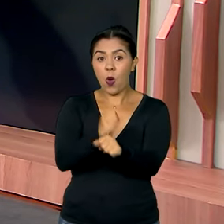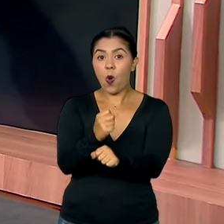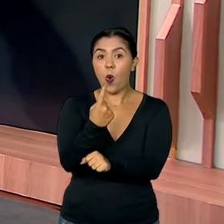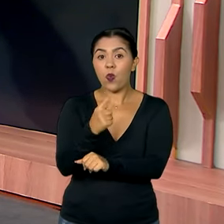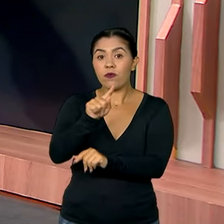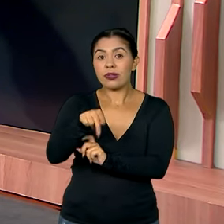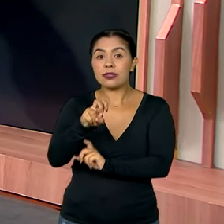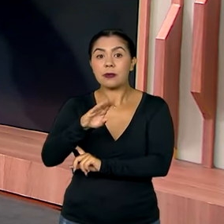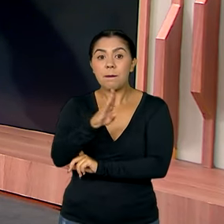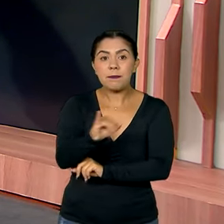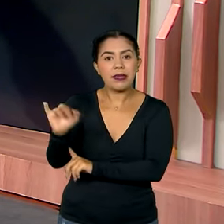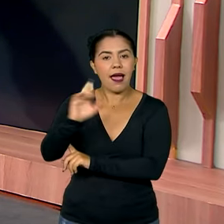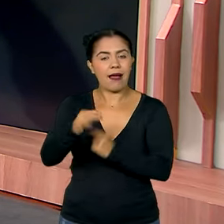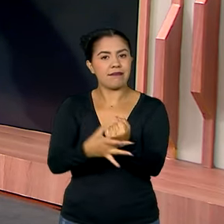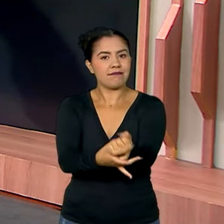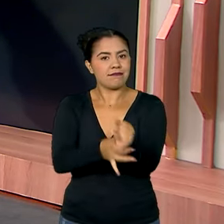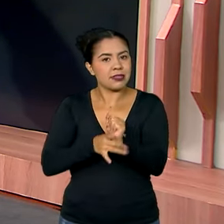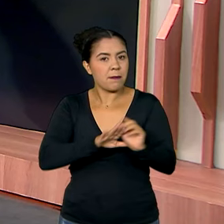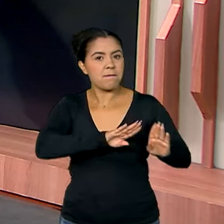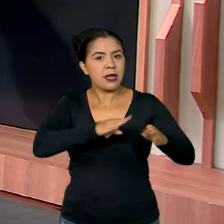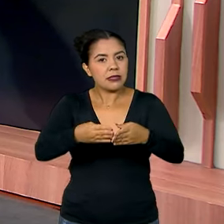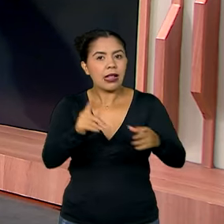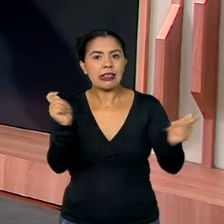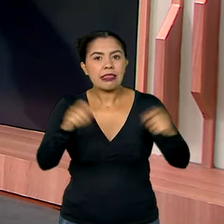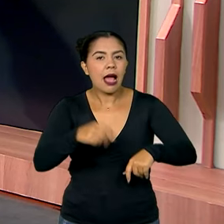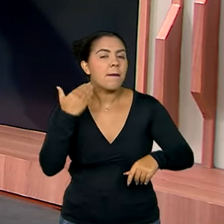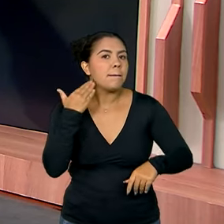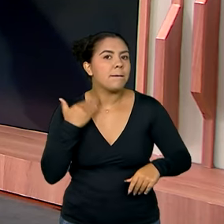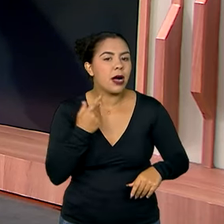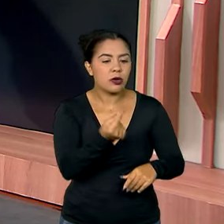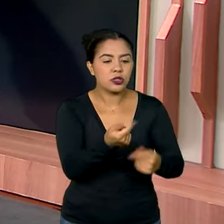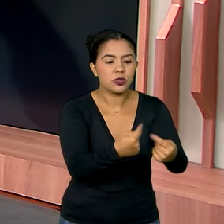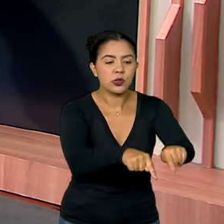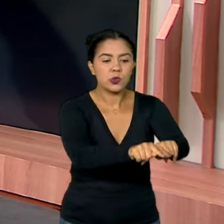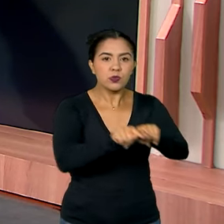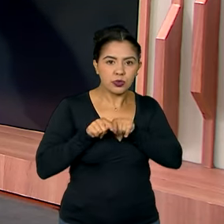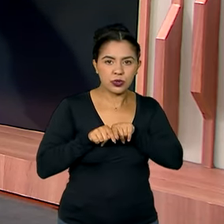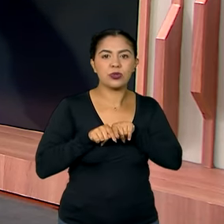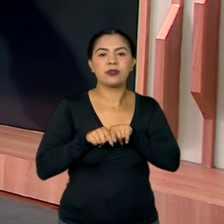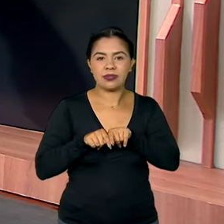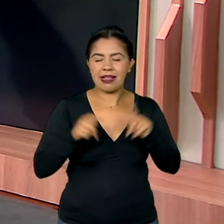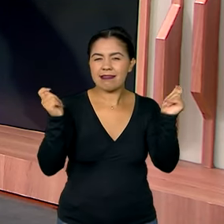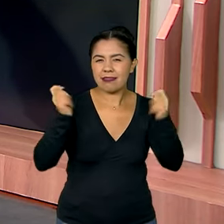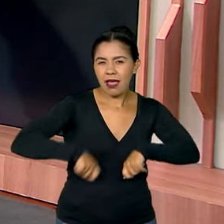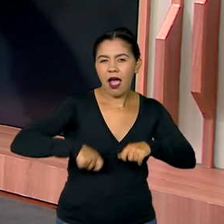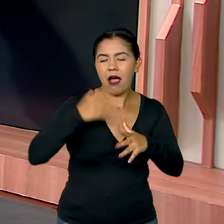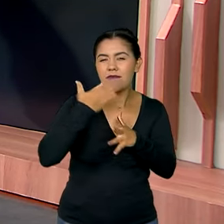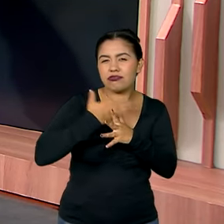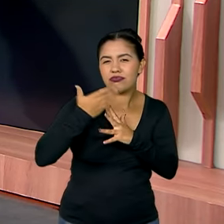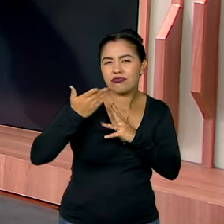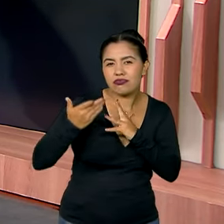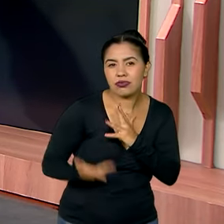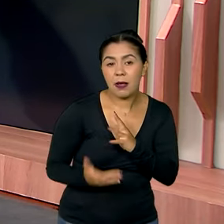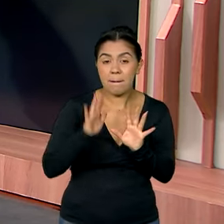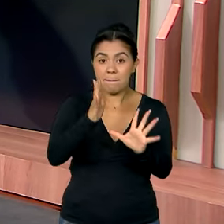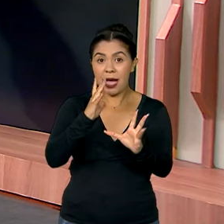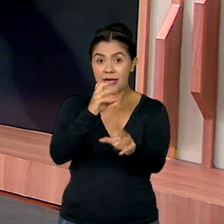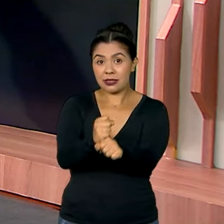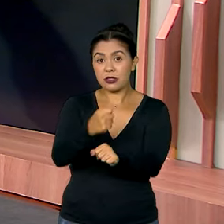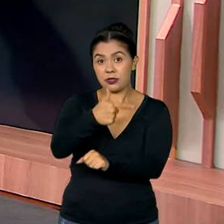reais já garantidos para a realização de empréstimos em condições especiais de pagamento. Desses, 260